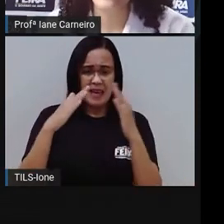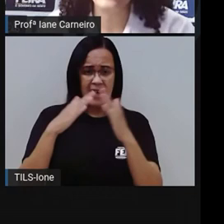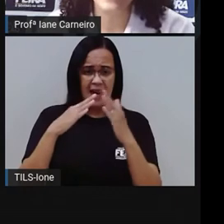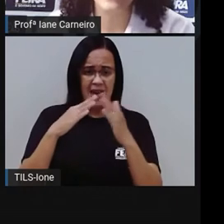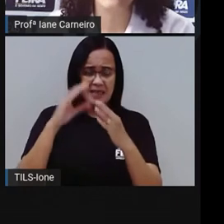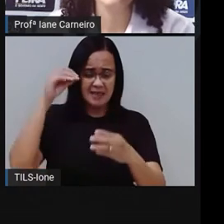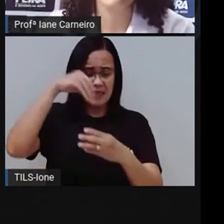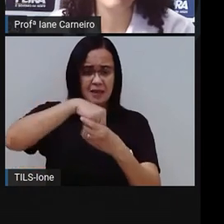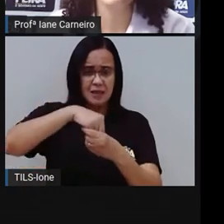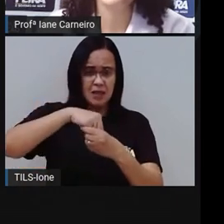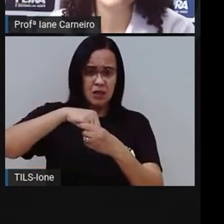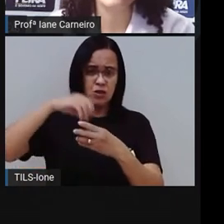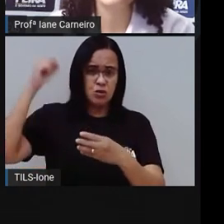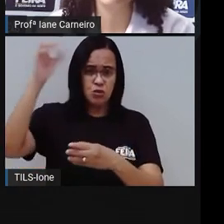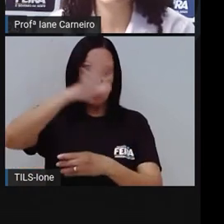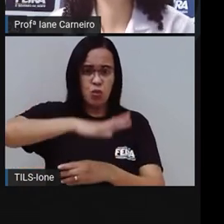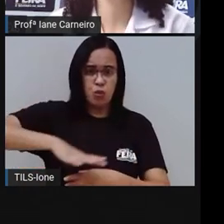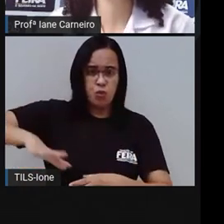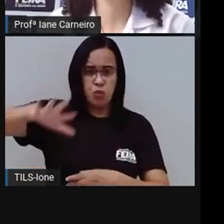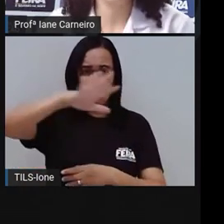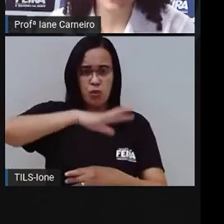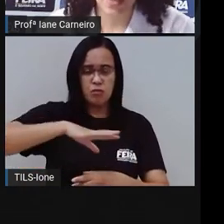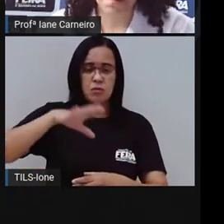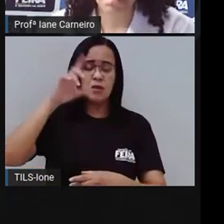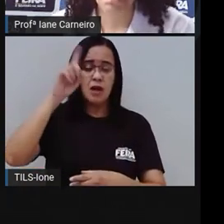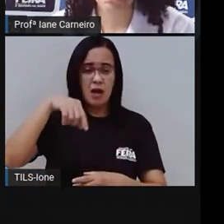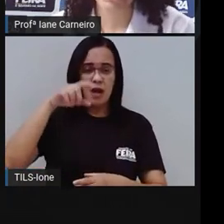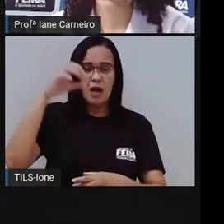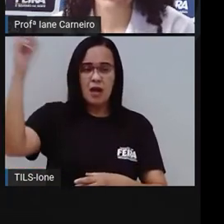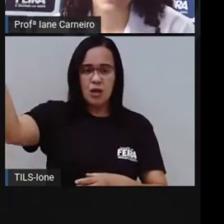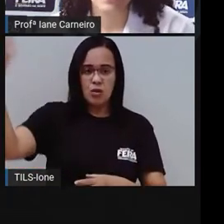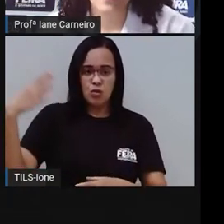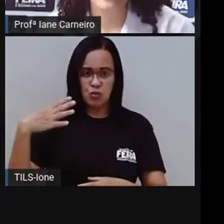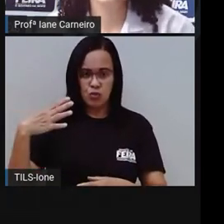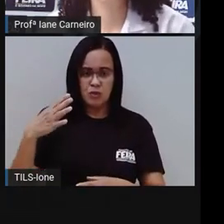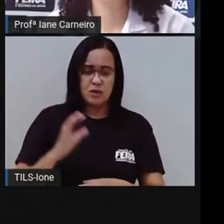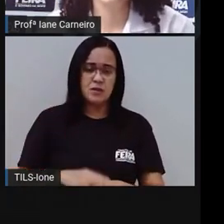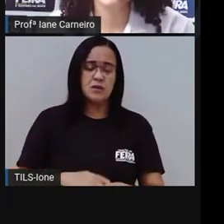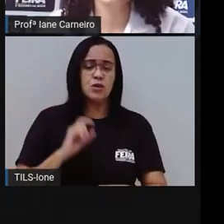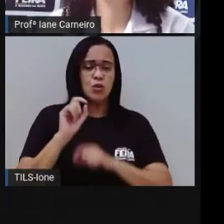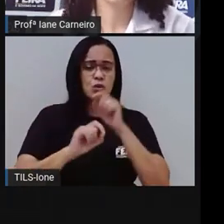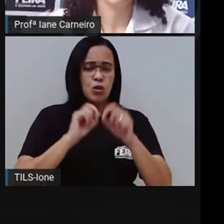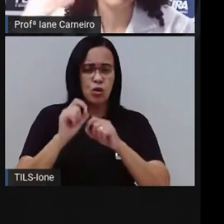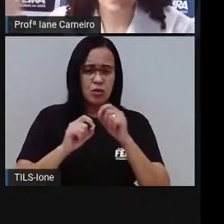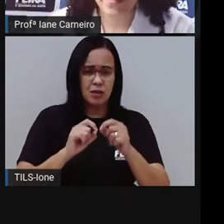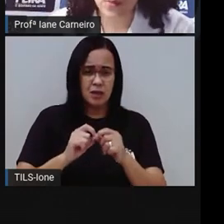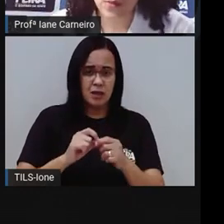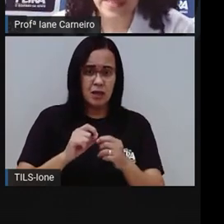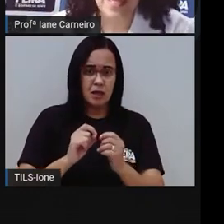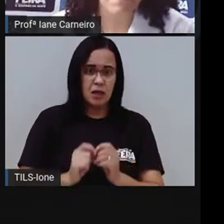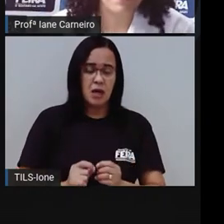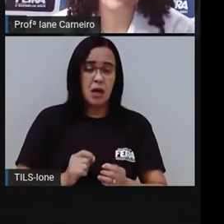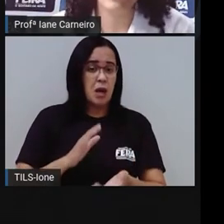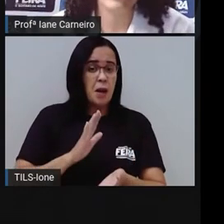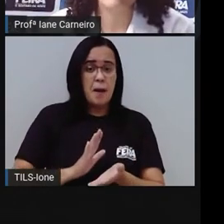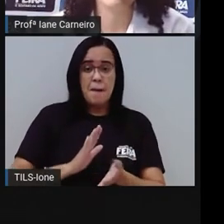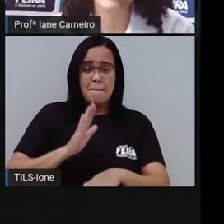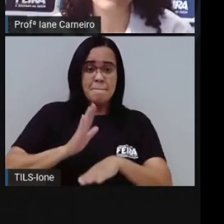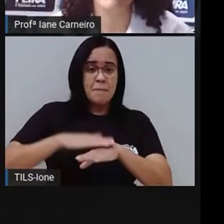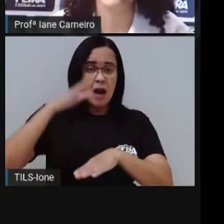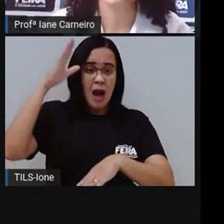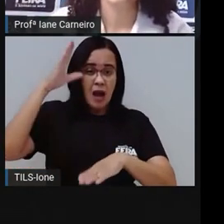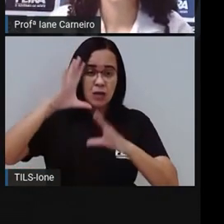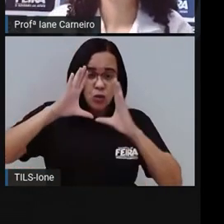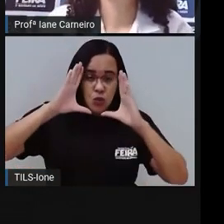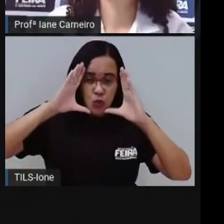O que é o que é? Quanto mais cresce, menos se vê a escuridão. Quanto mais escuro está, menos a gente